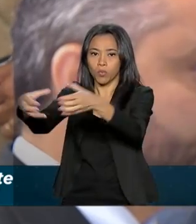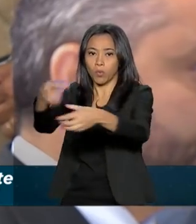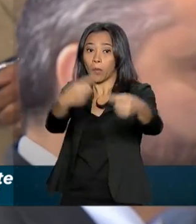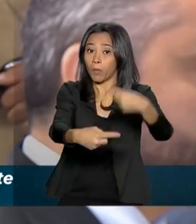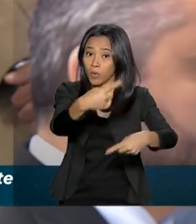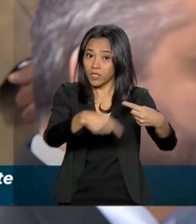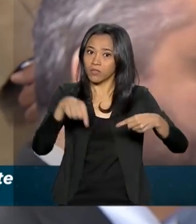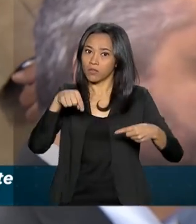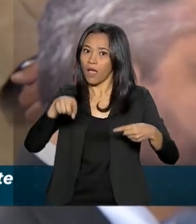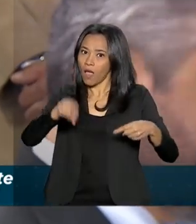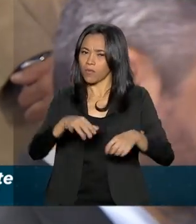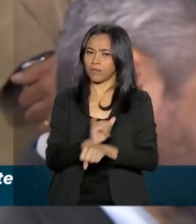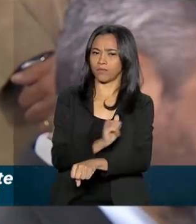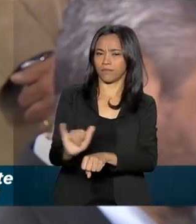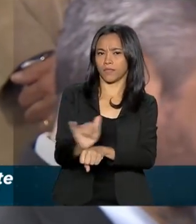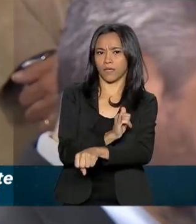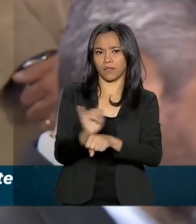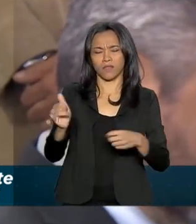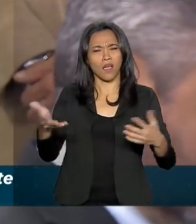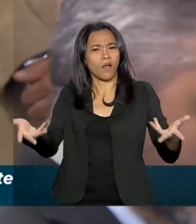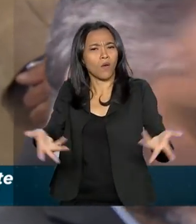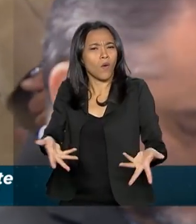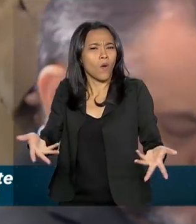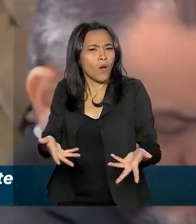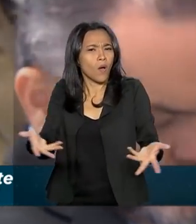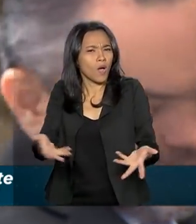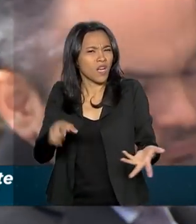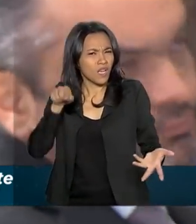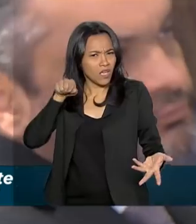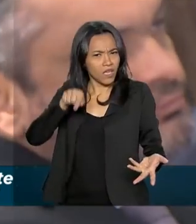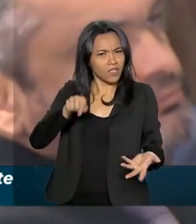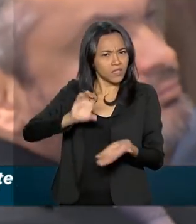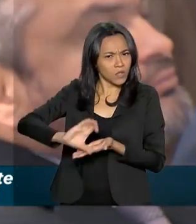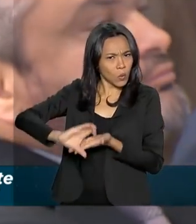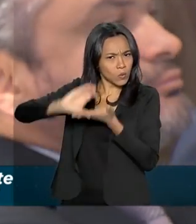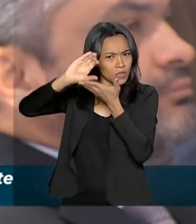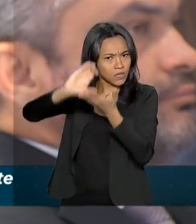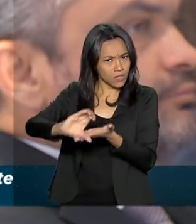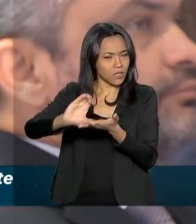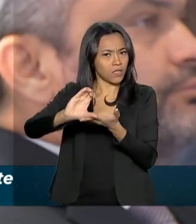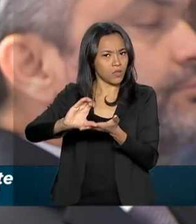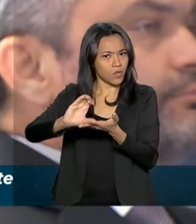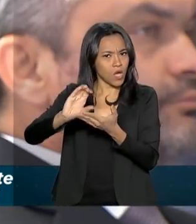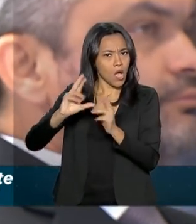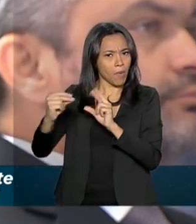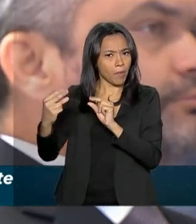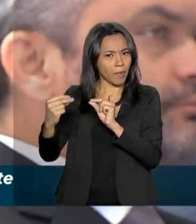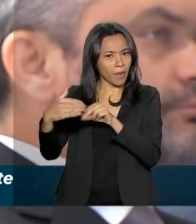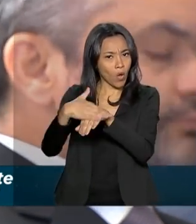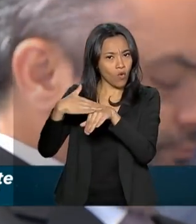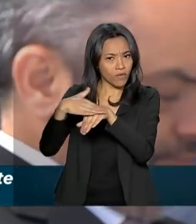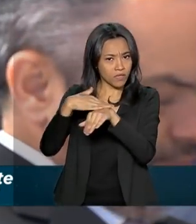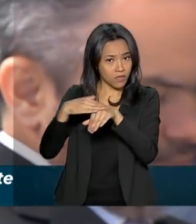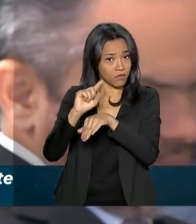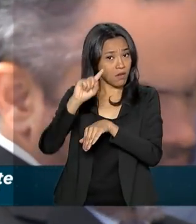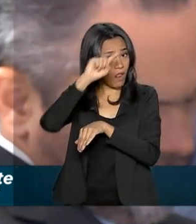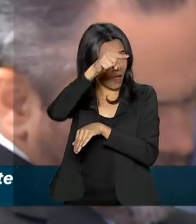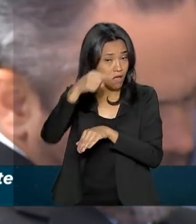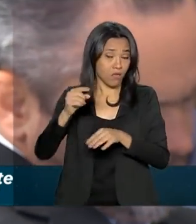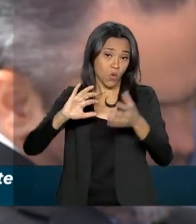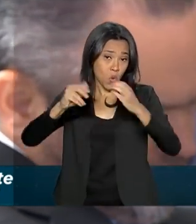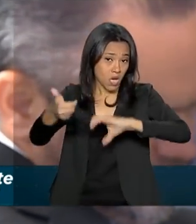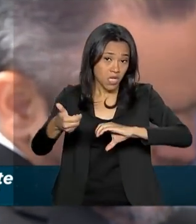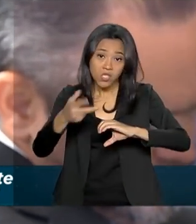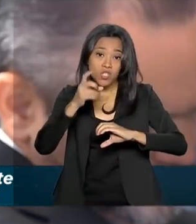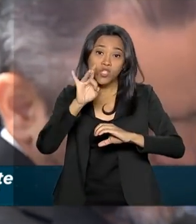da articulação política. Agora, esse conselho em si, conversando com o pessoal no Congresso, não saiu do